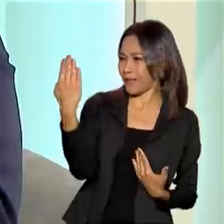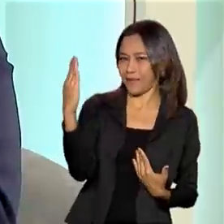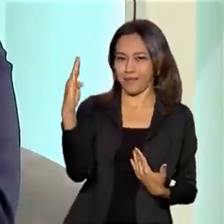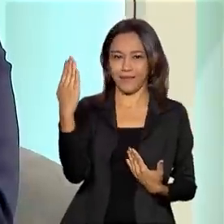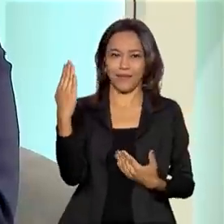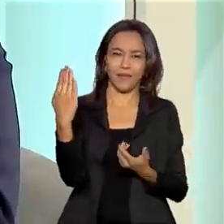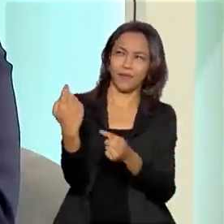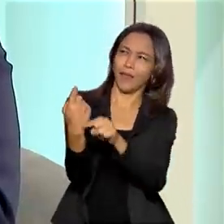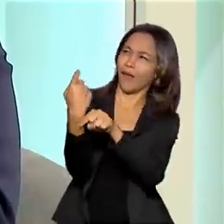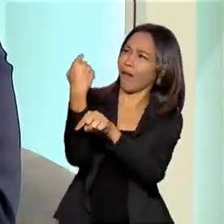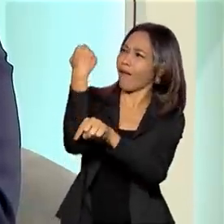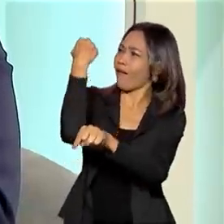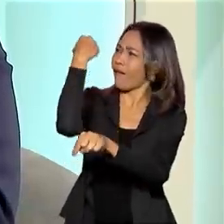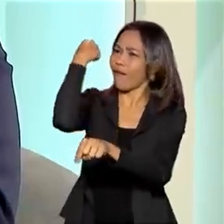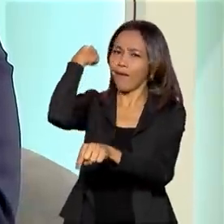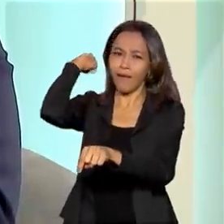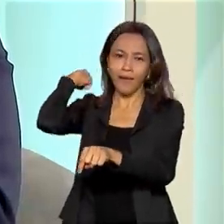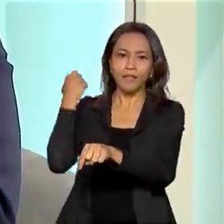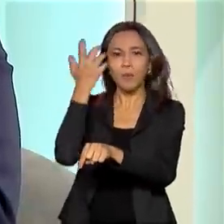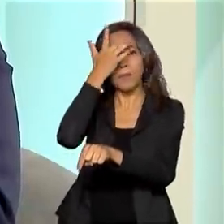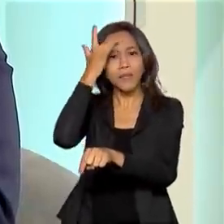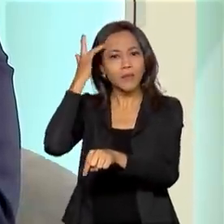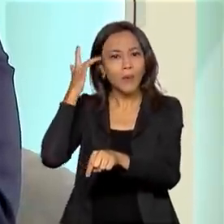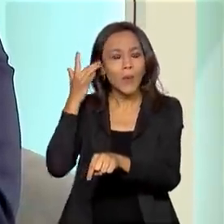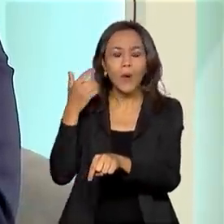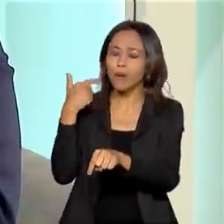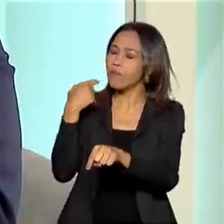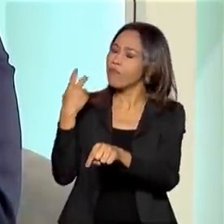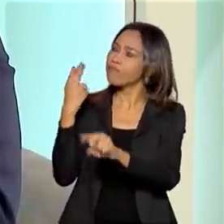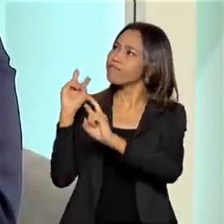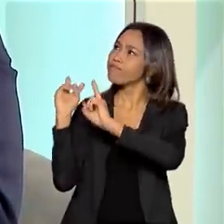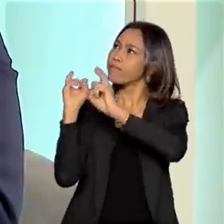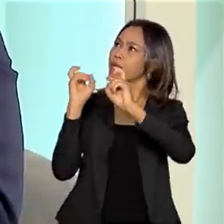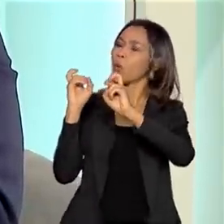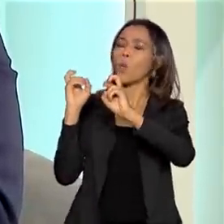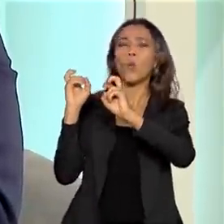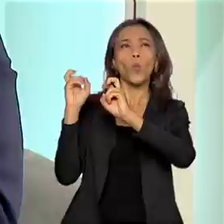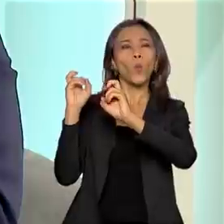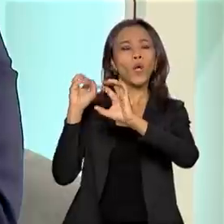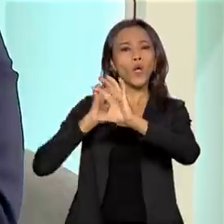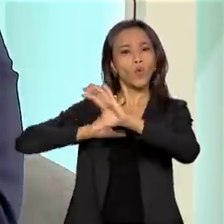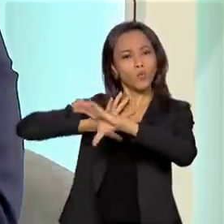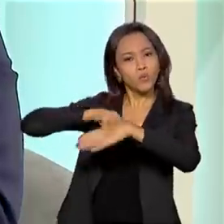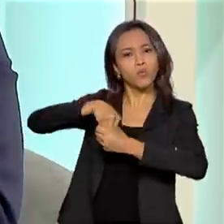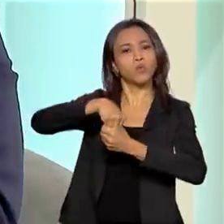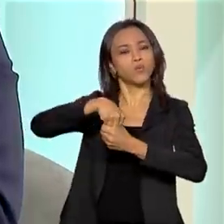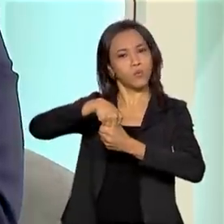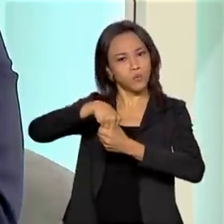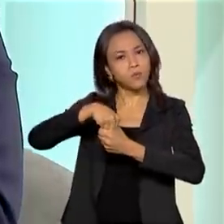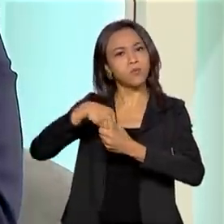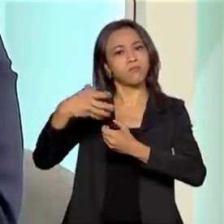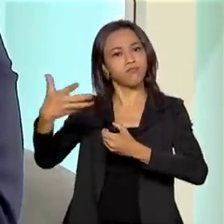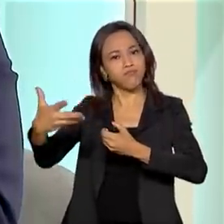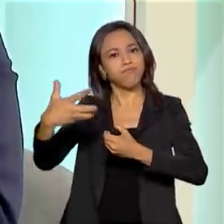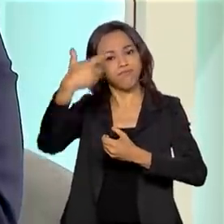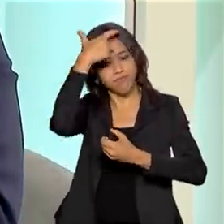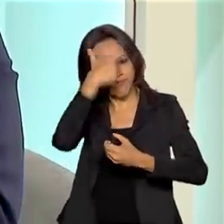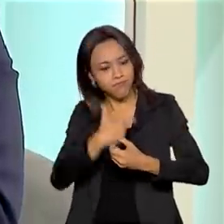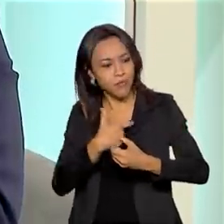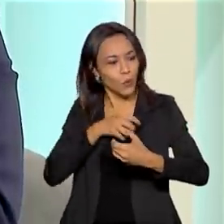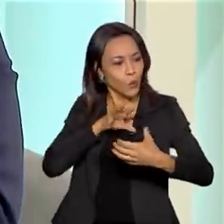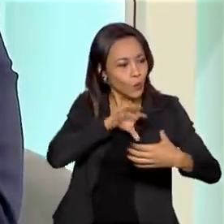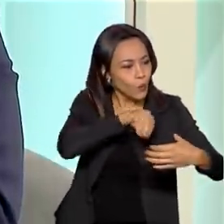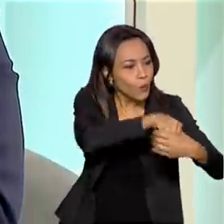primórdios da humanidade, uma pessoa se reconhece pertencente ou não a um determinado grupamento